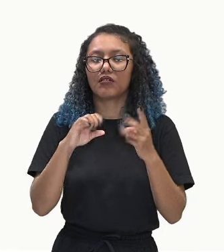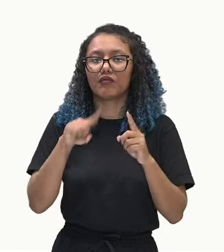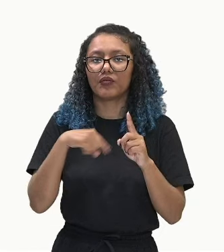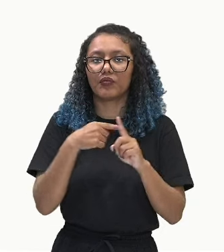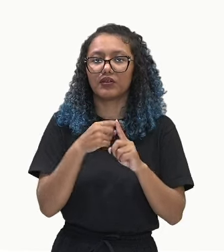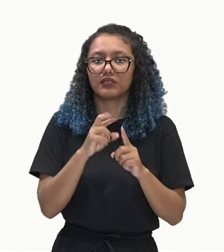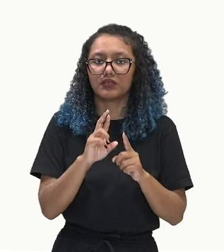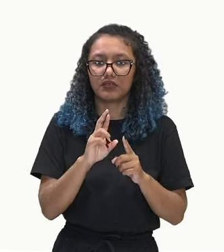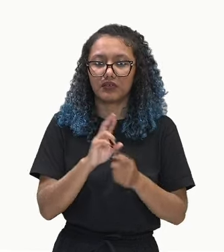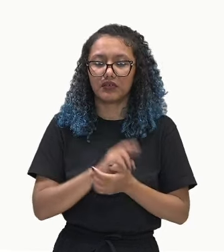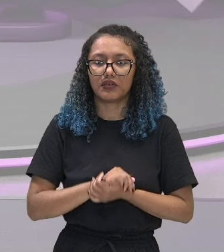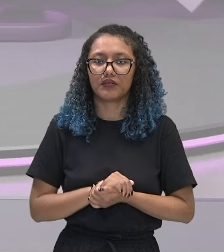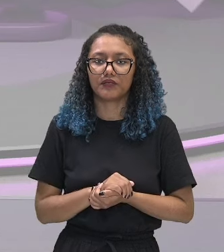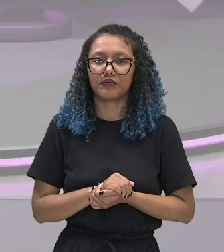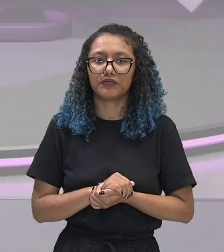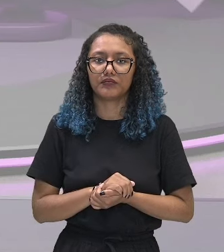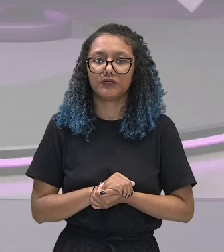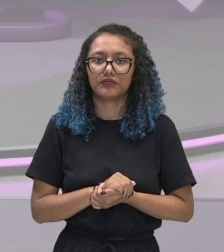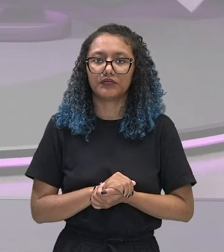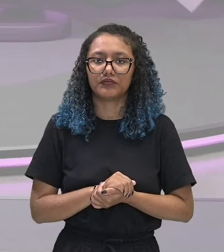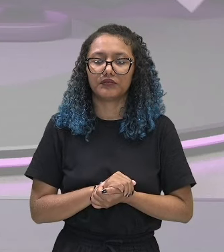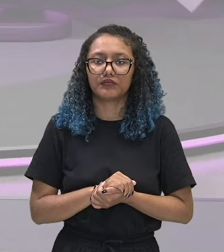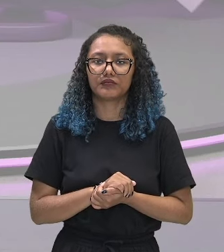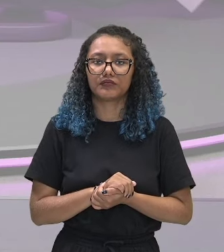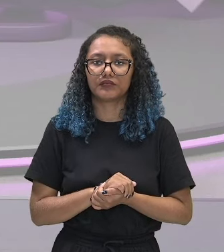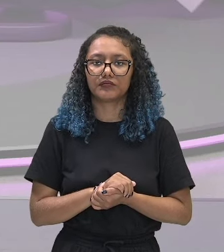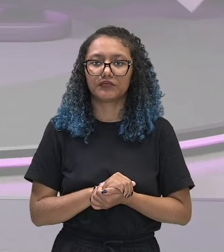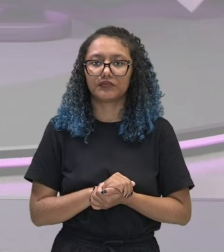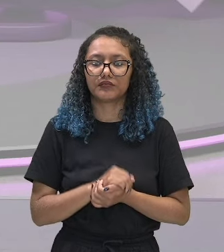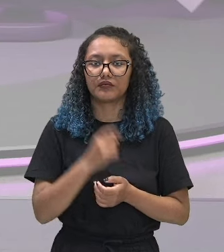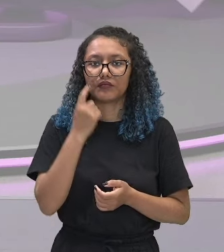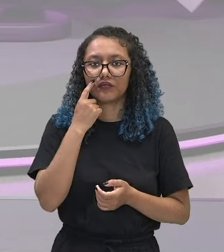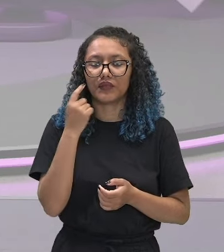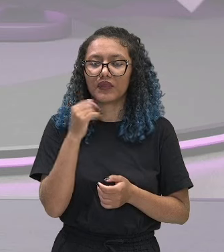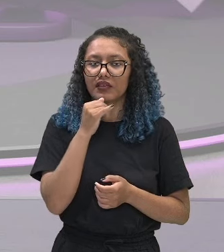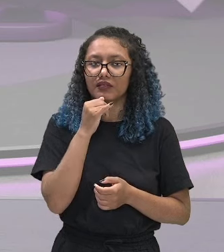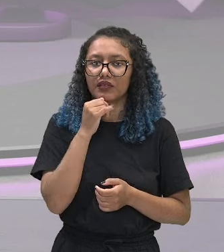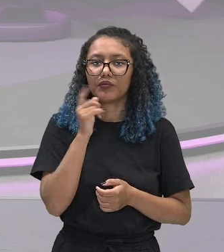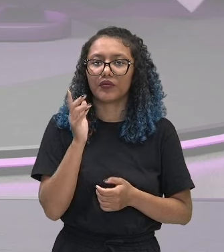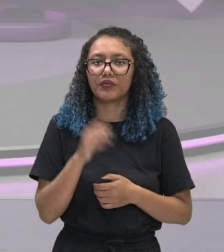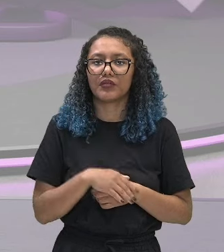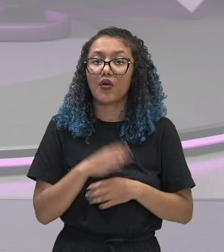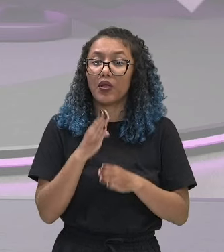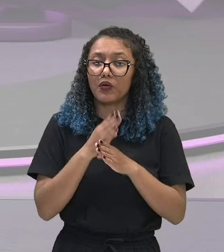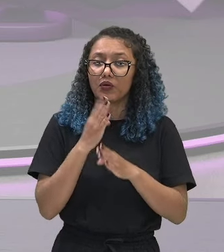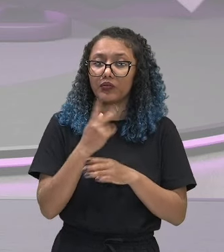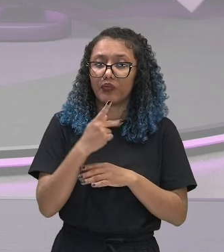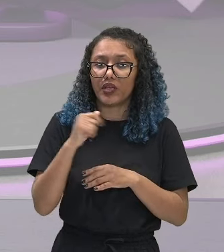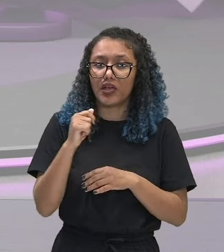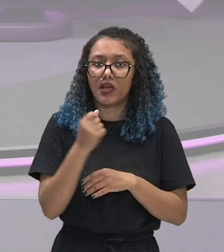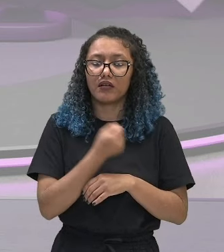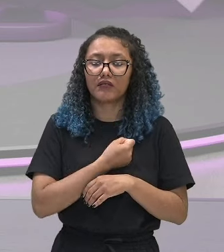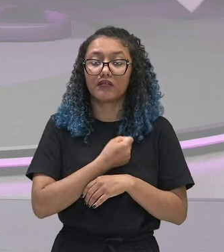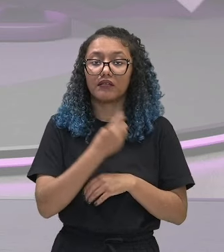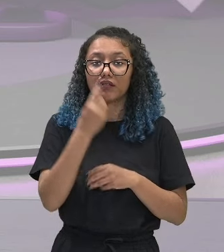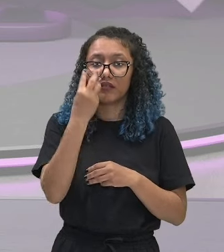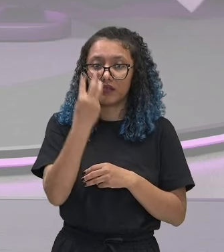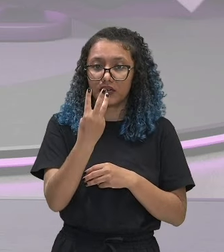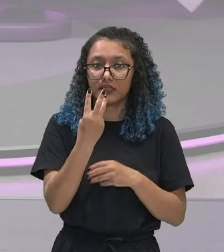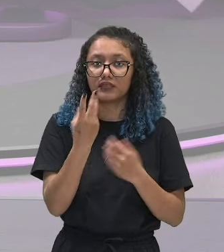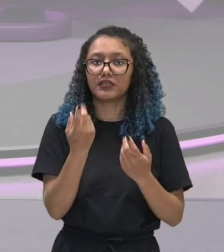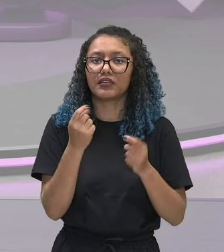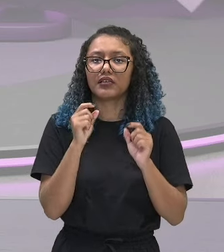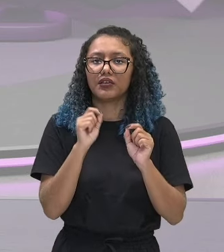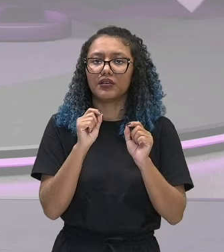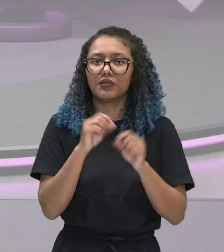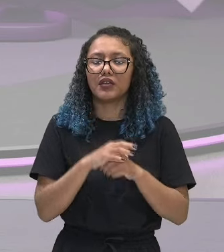como x mais r. Vejam aqui nesse exemplo agora. Obtenha uma PA de três termos, tais que sua soma seja